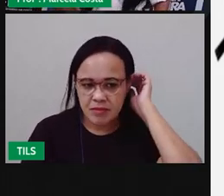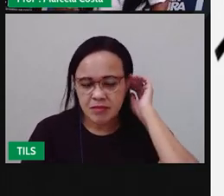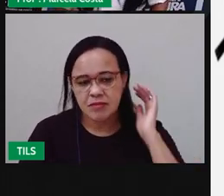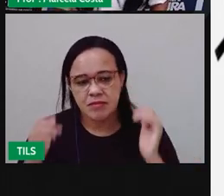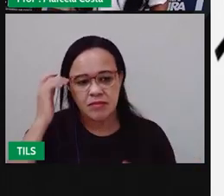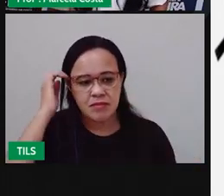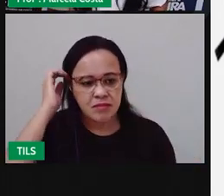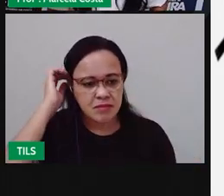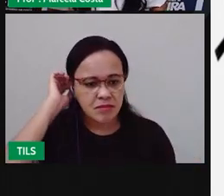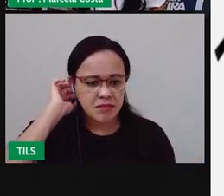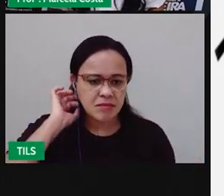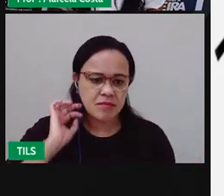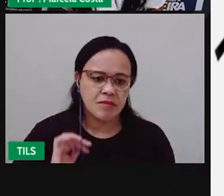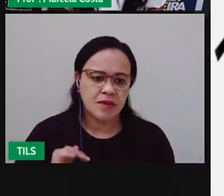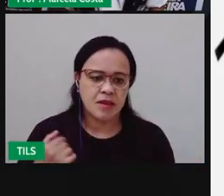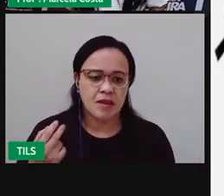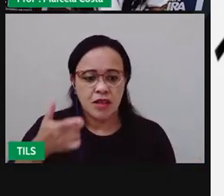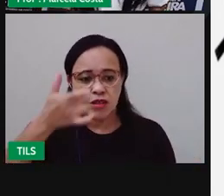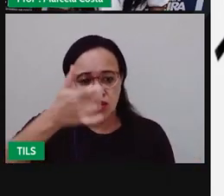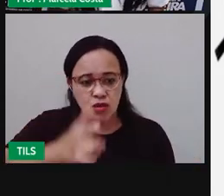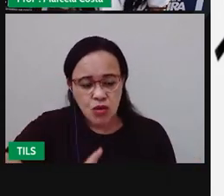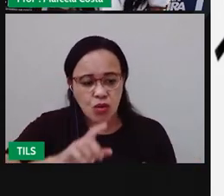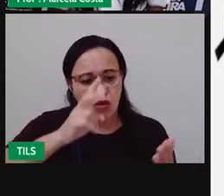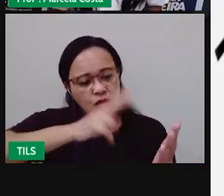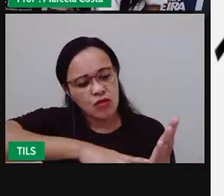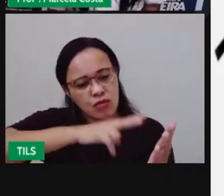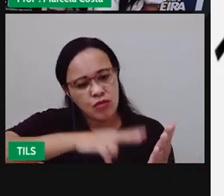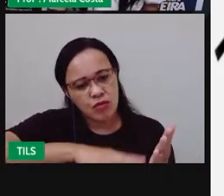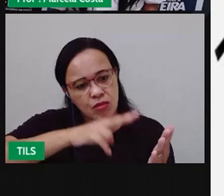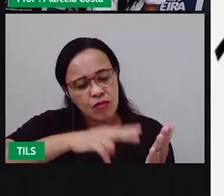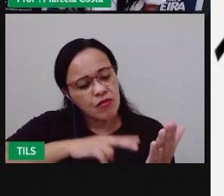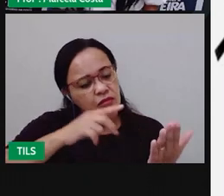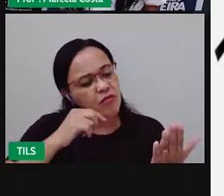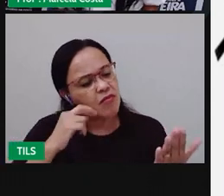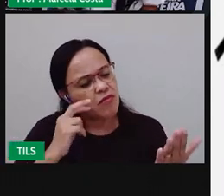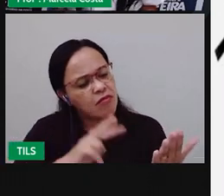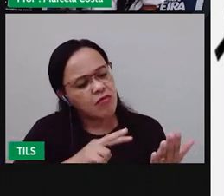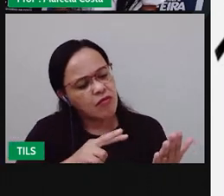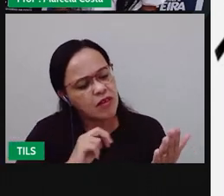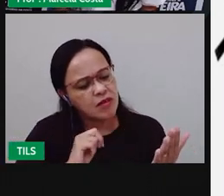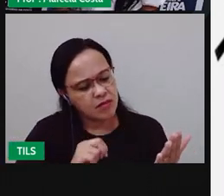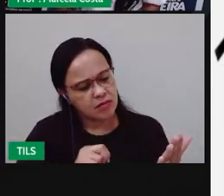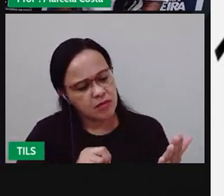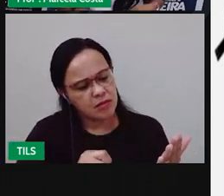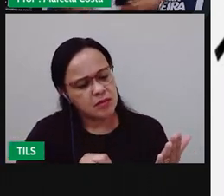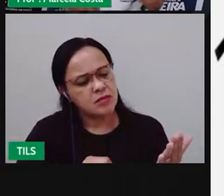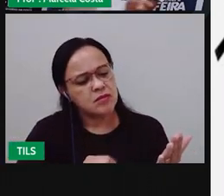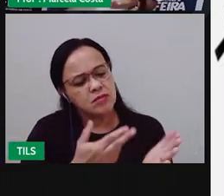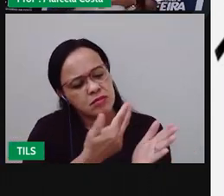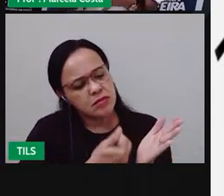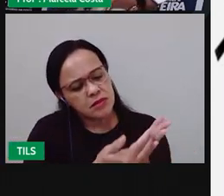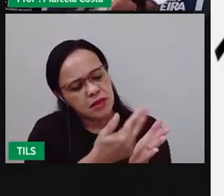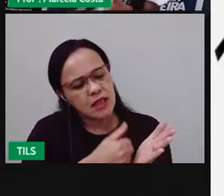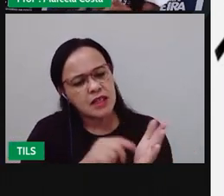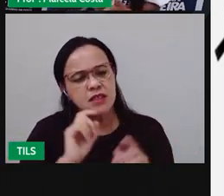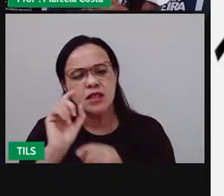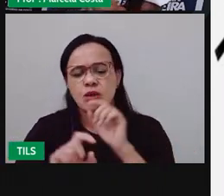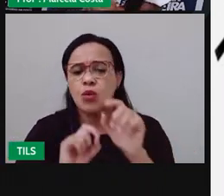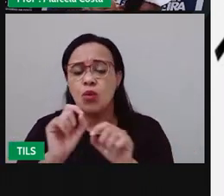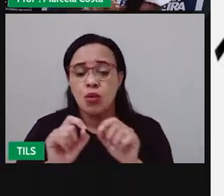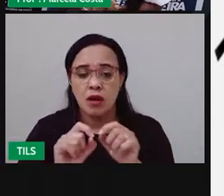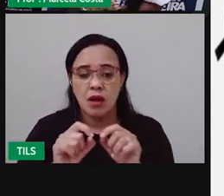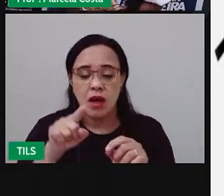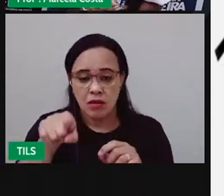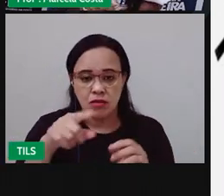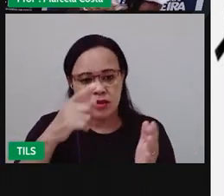Novamente essa imagem pra vocês. E aí a gente vai listar alguns desses elementos que estão sendo representados. E você vai escrevendo aí no